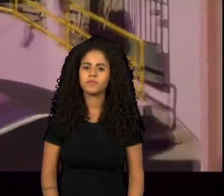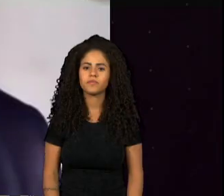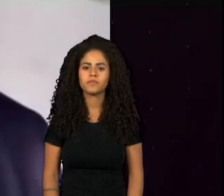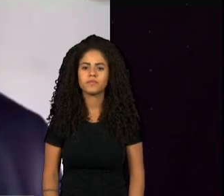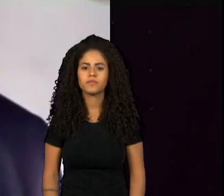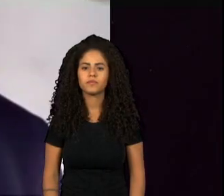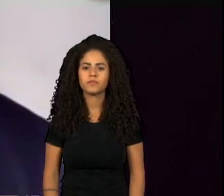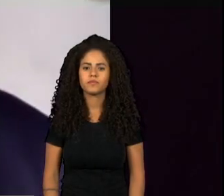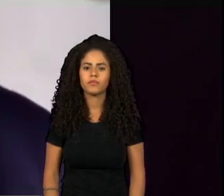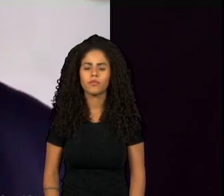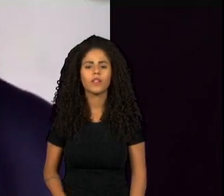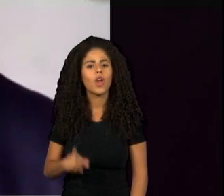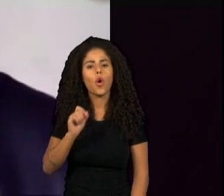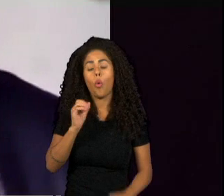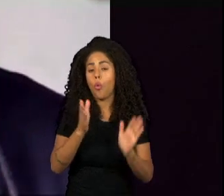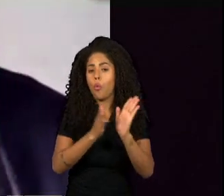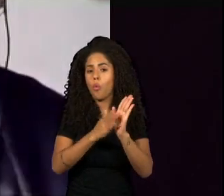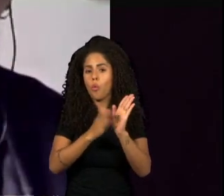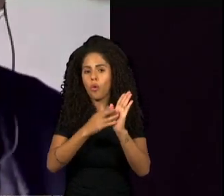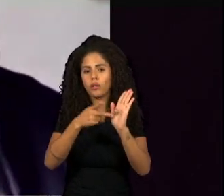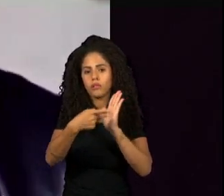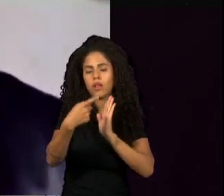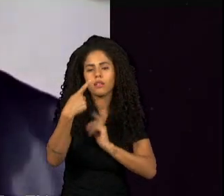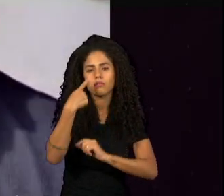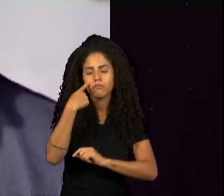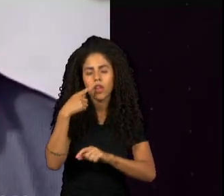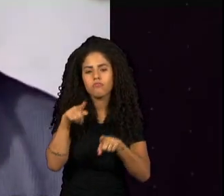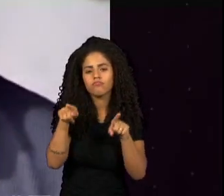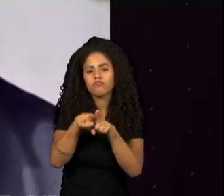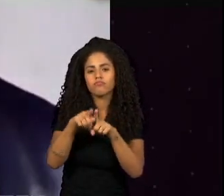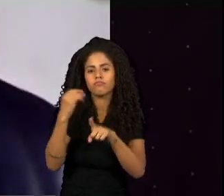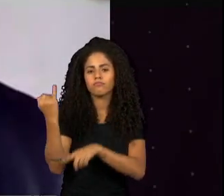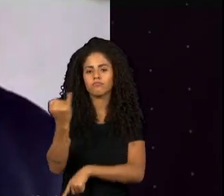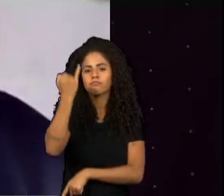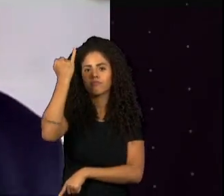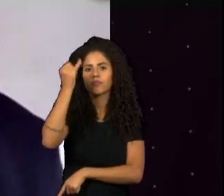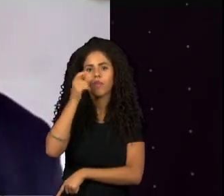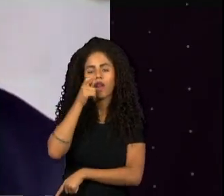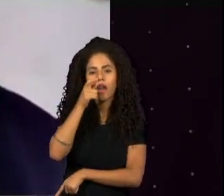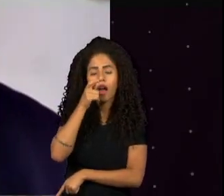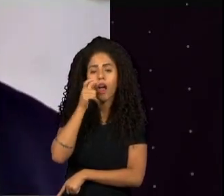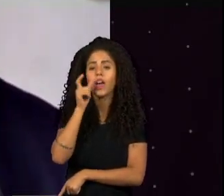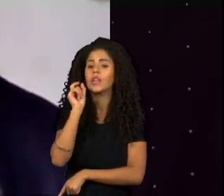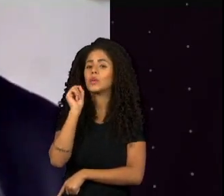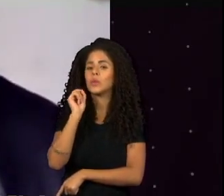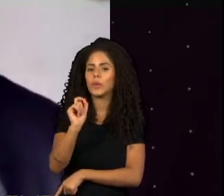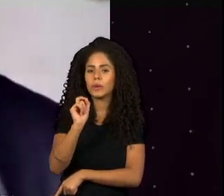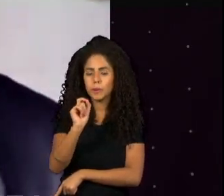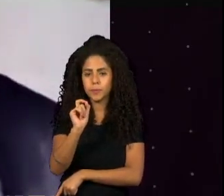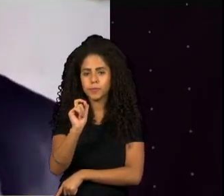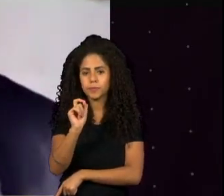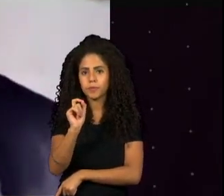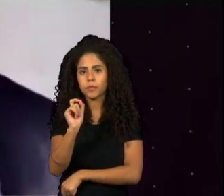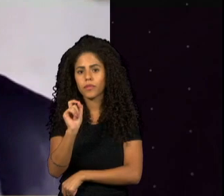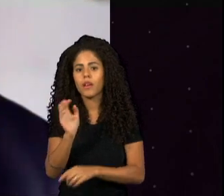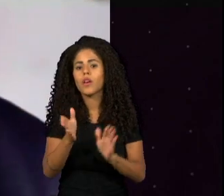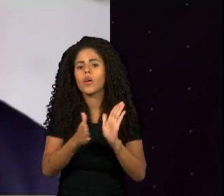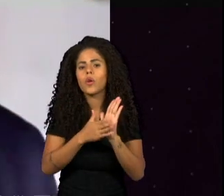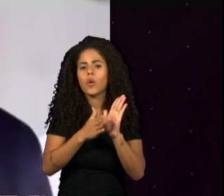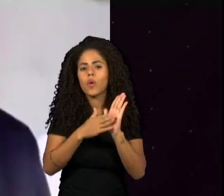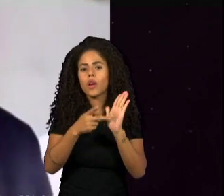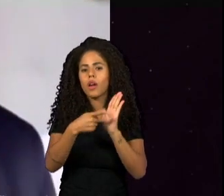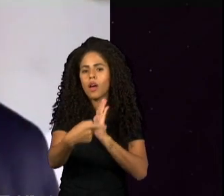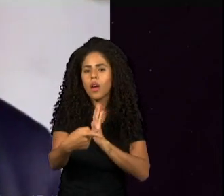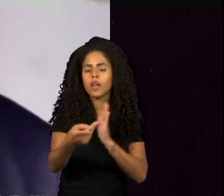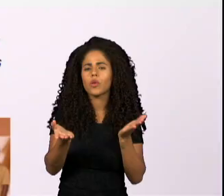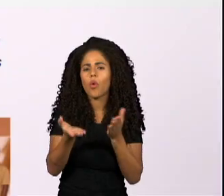E o outro projeto que é muito interessante, que vale a pena dar uma olhada, foi um projeto que a gente desenvolveu